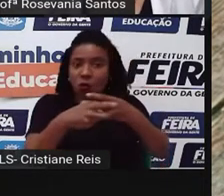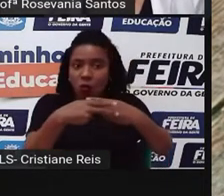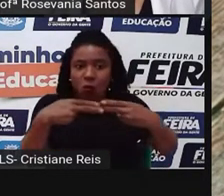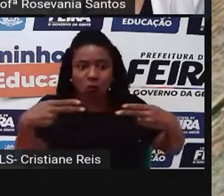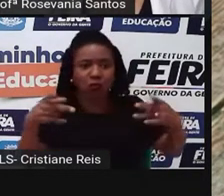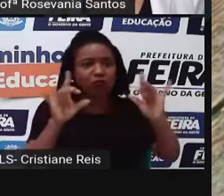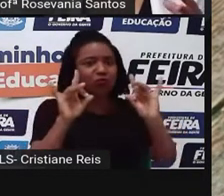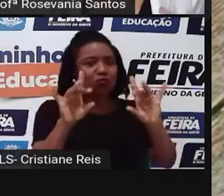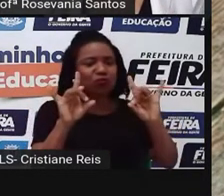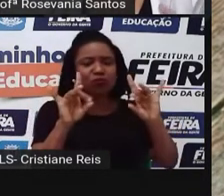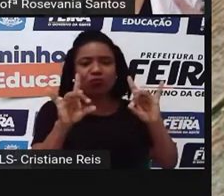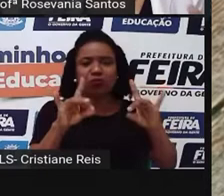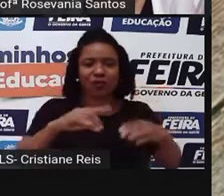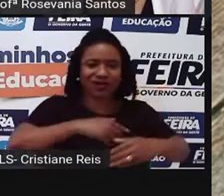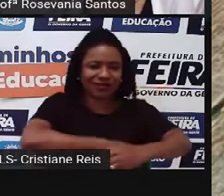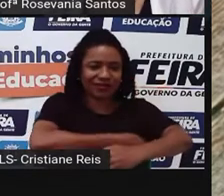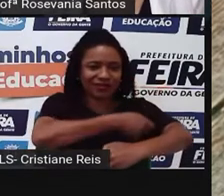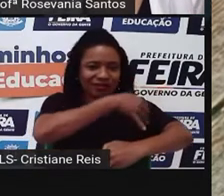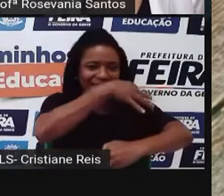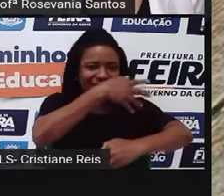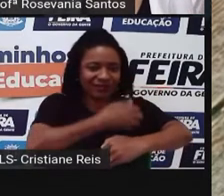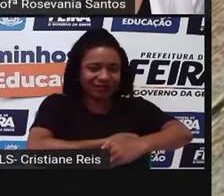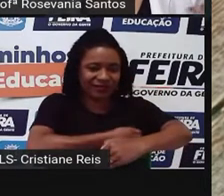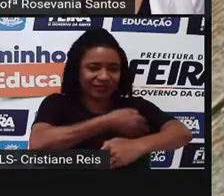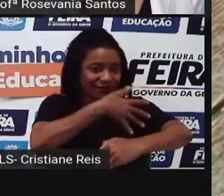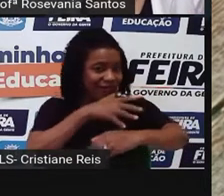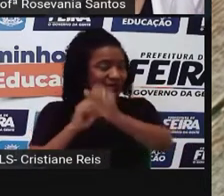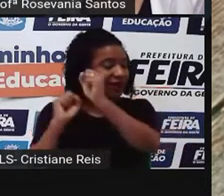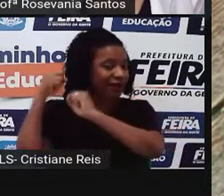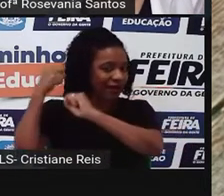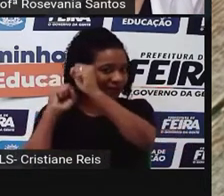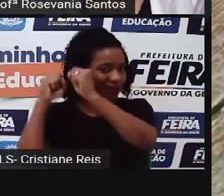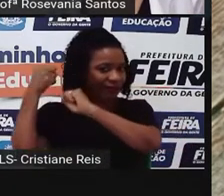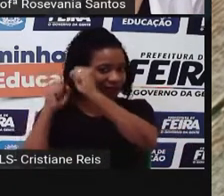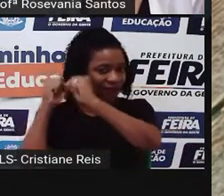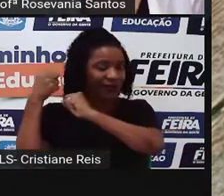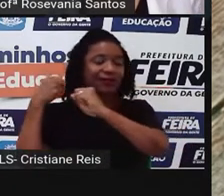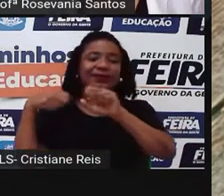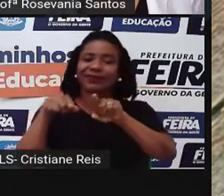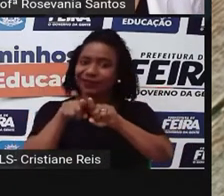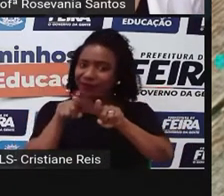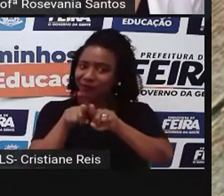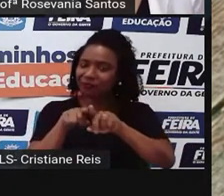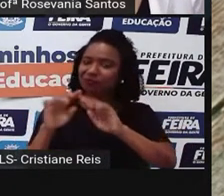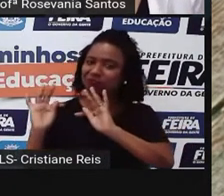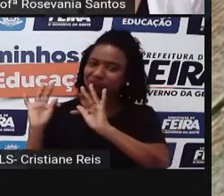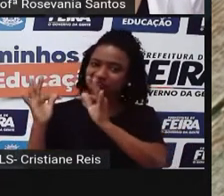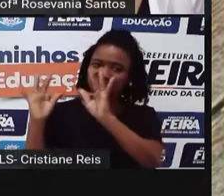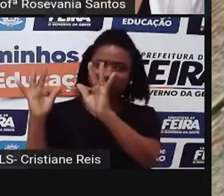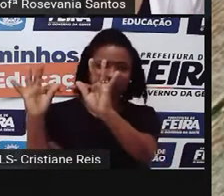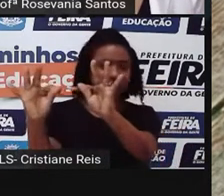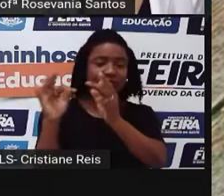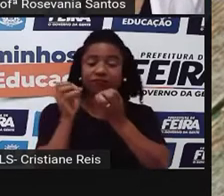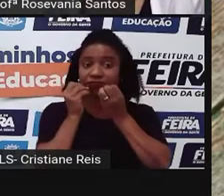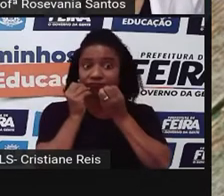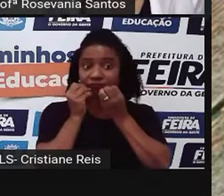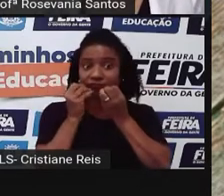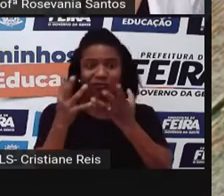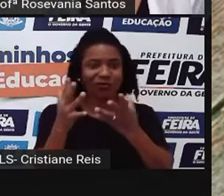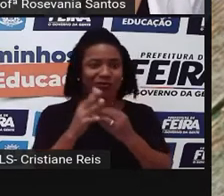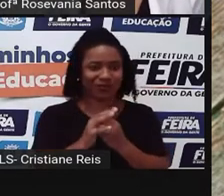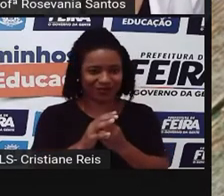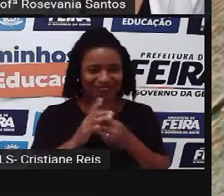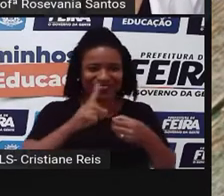máquinas cada vez mais tecnológicas. Agregando uma maior quantidade de função. Então, esse campo, ele passou por várias